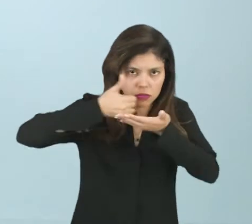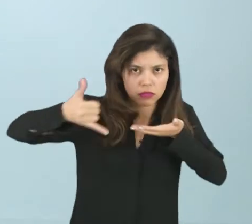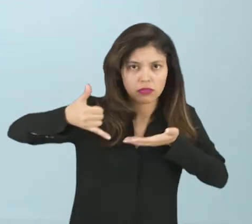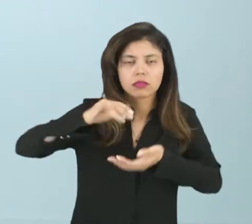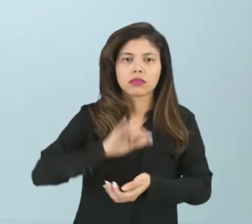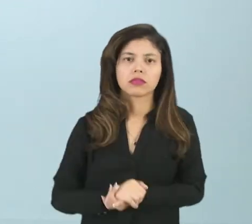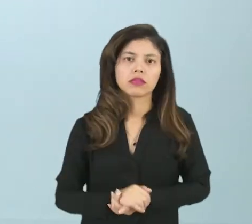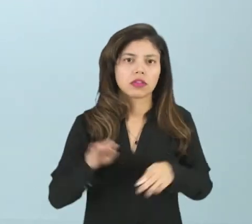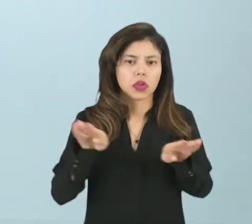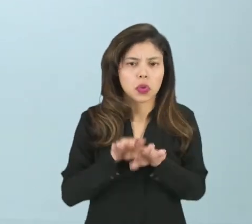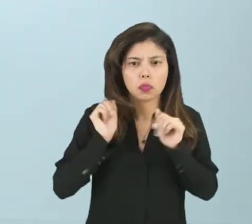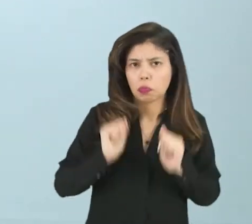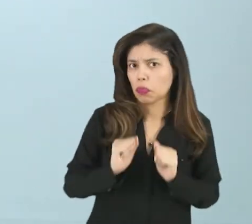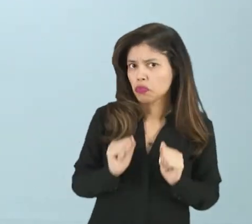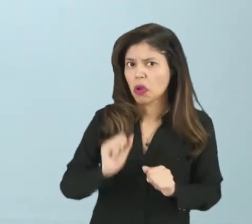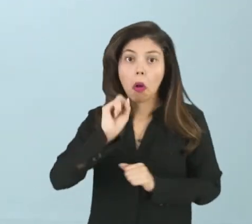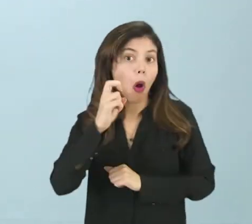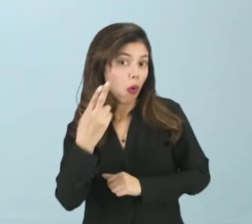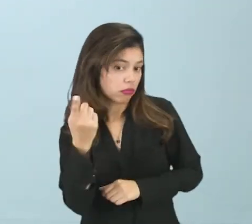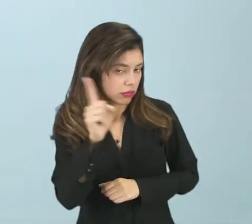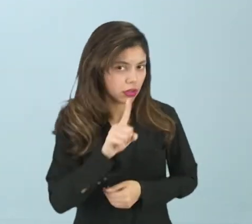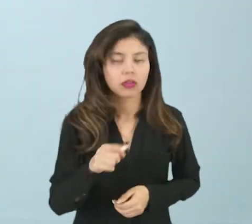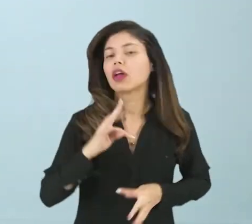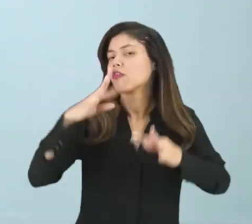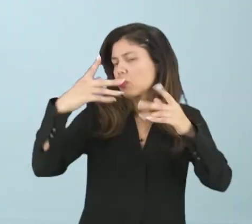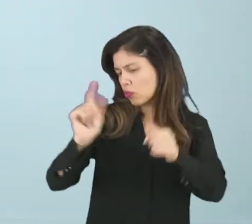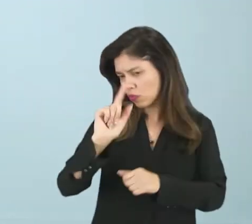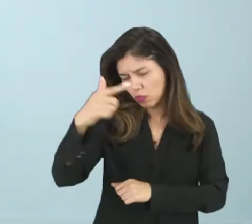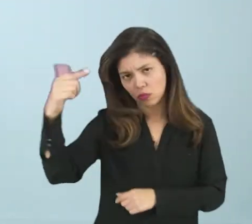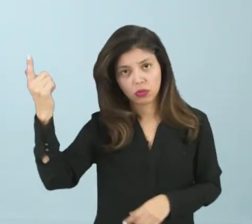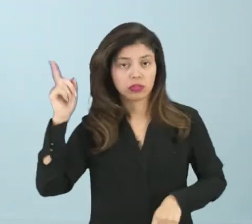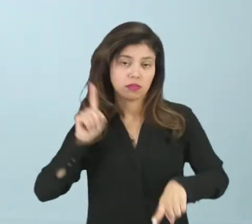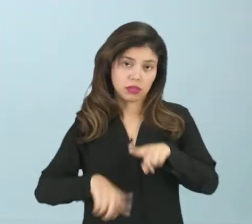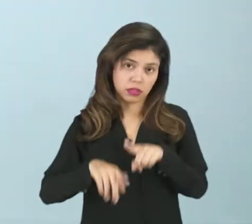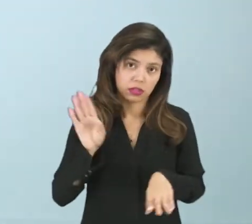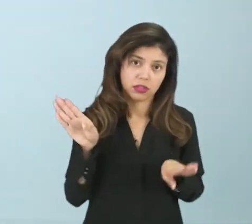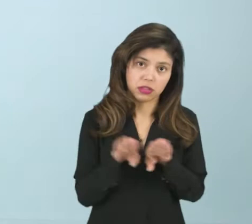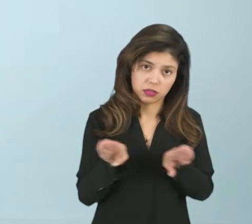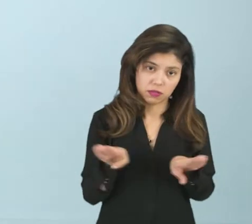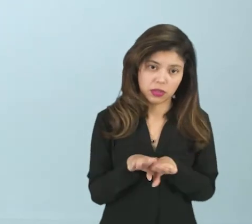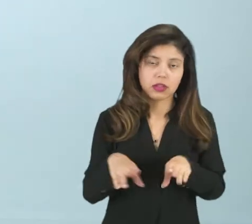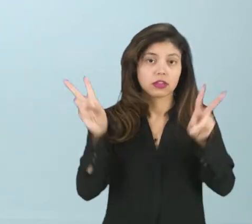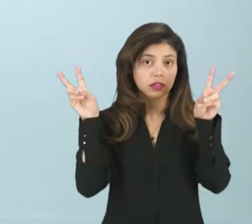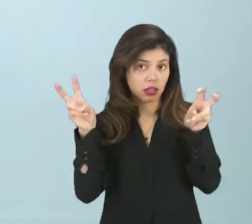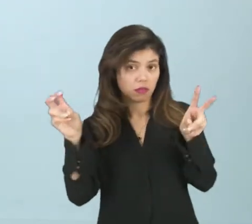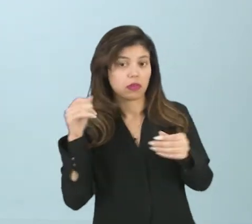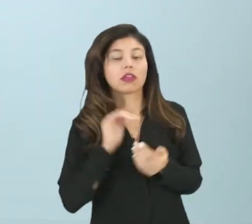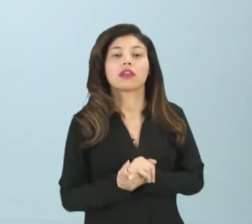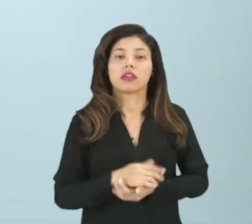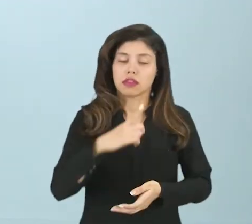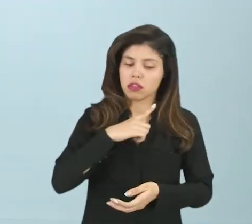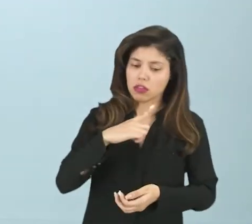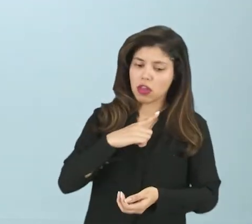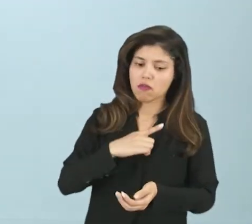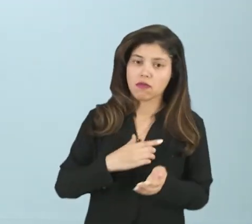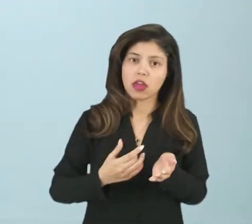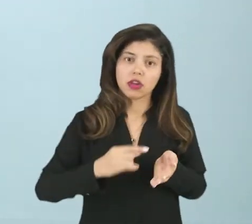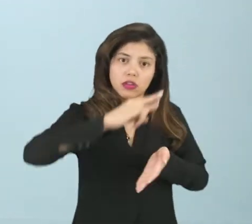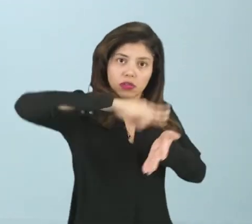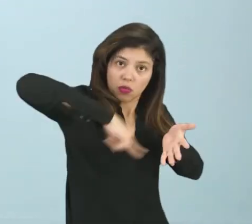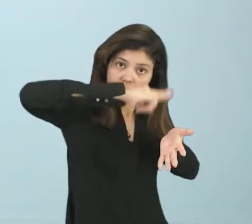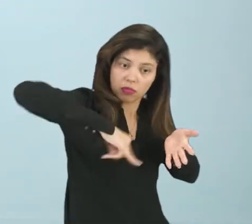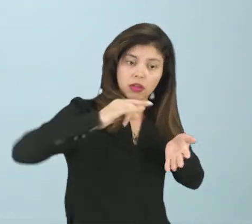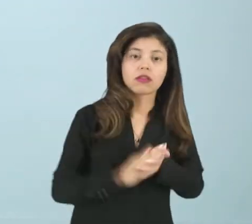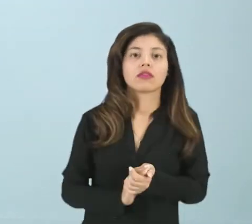se podia ser legalizado. Então, teve outras matérias que a população, ela teve acesso a documentos do